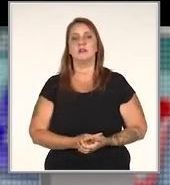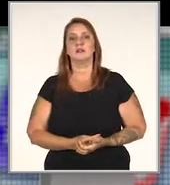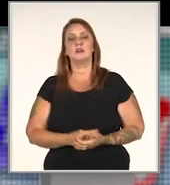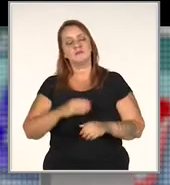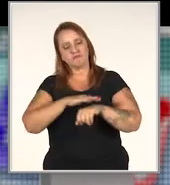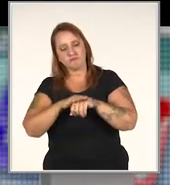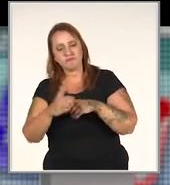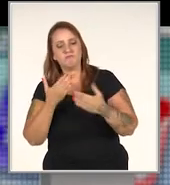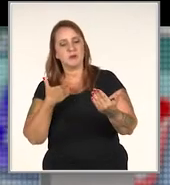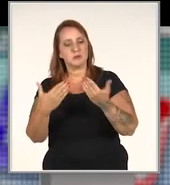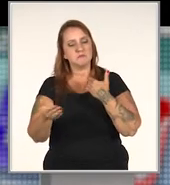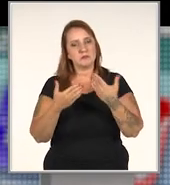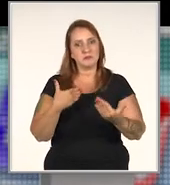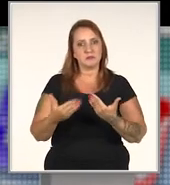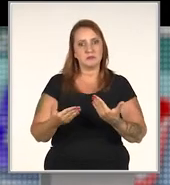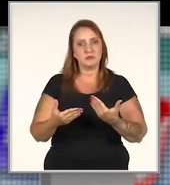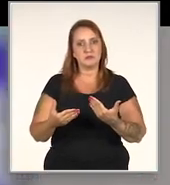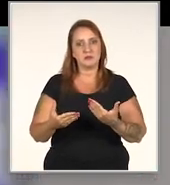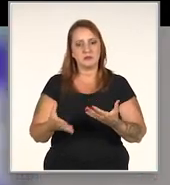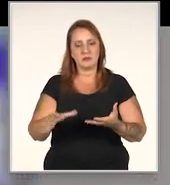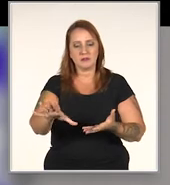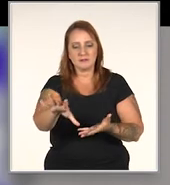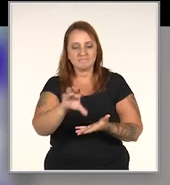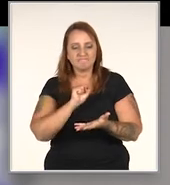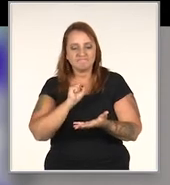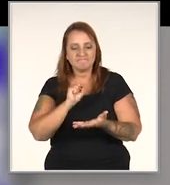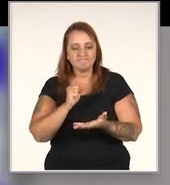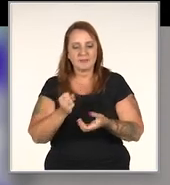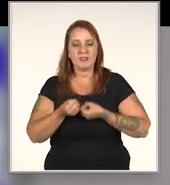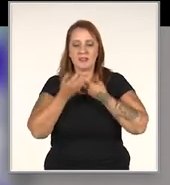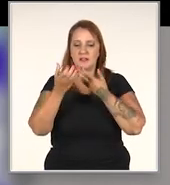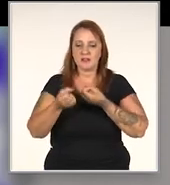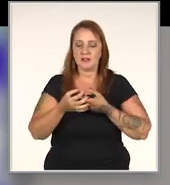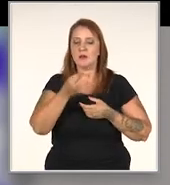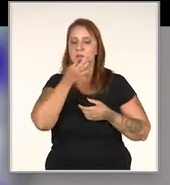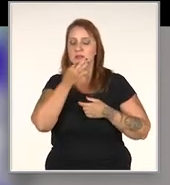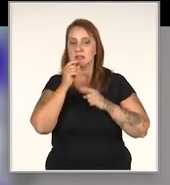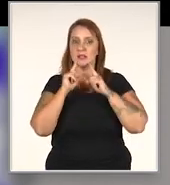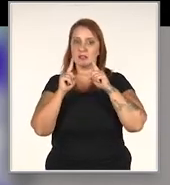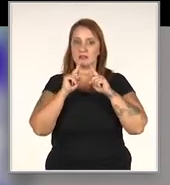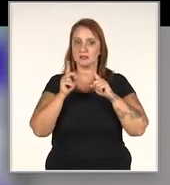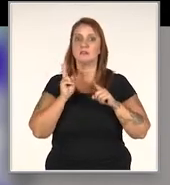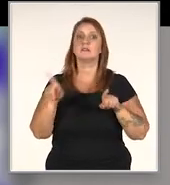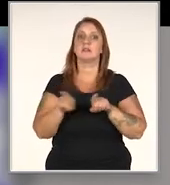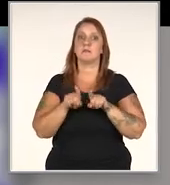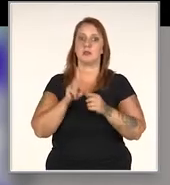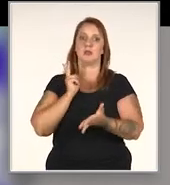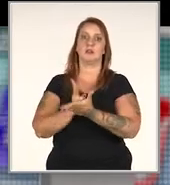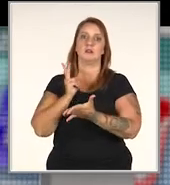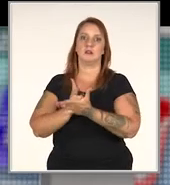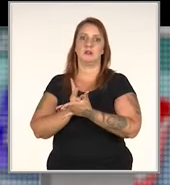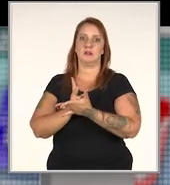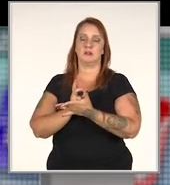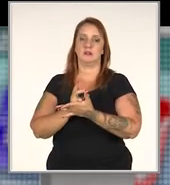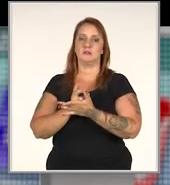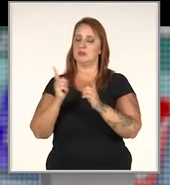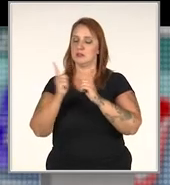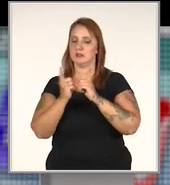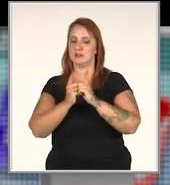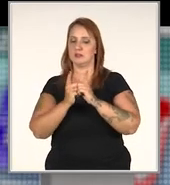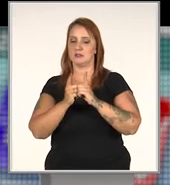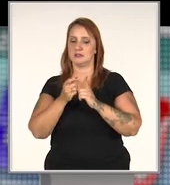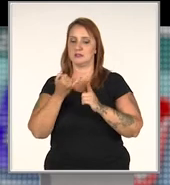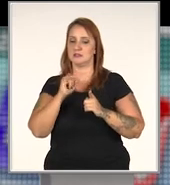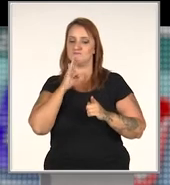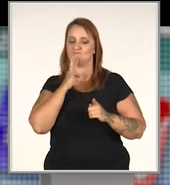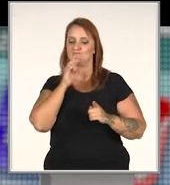conversar mesmo, bater papo, coletar as sugestões, reclamações e dar sequência nisso, né? Ou seja, não dá para atender